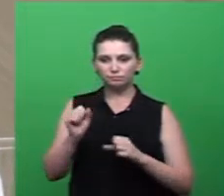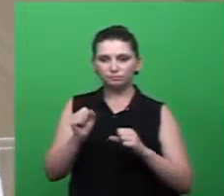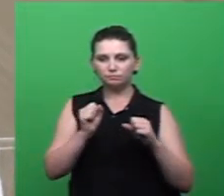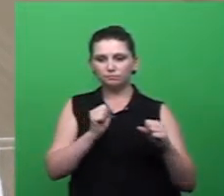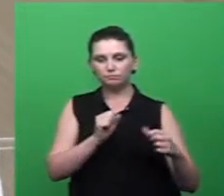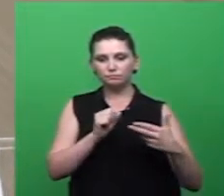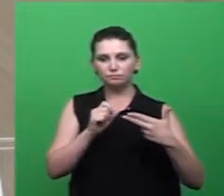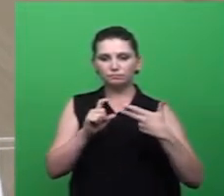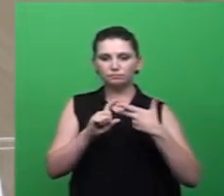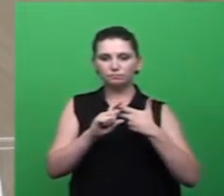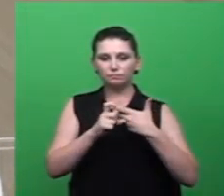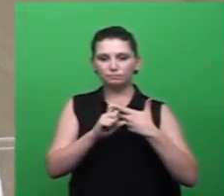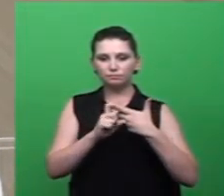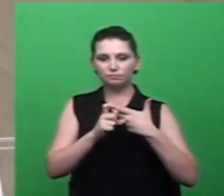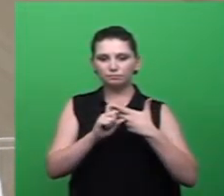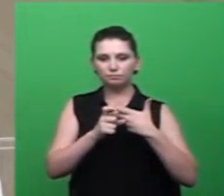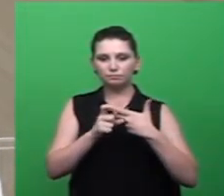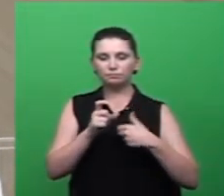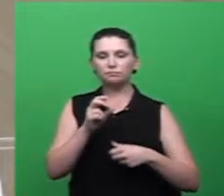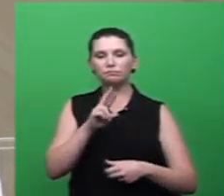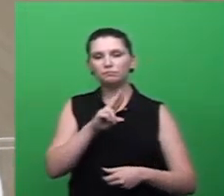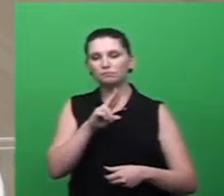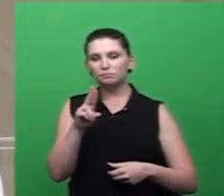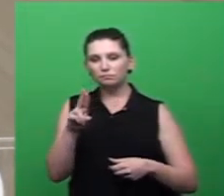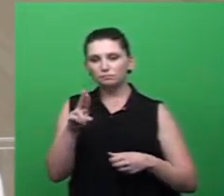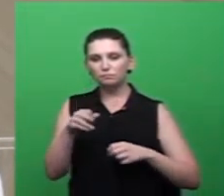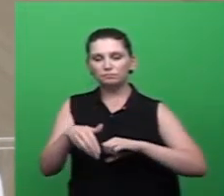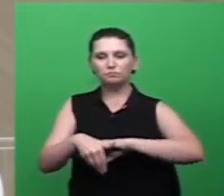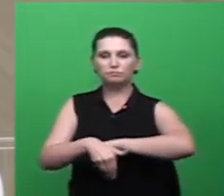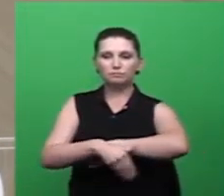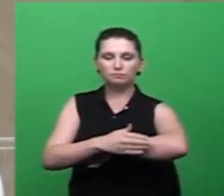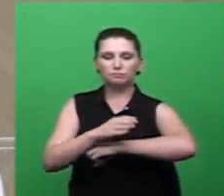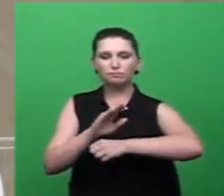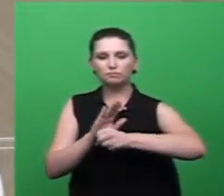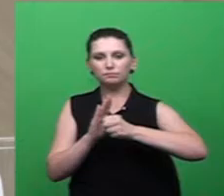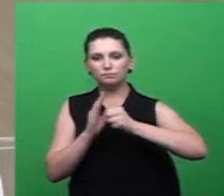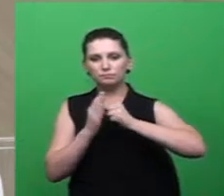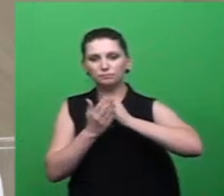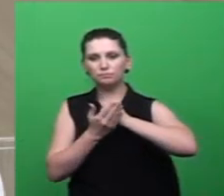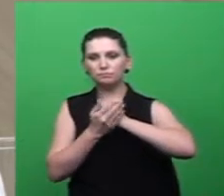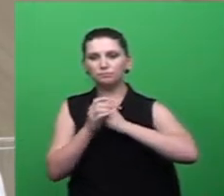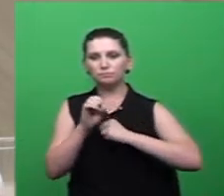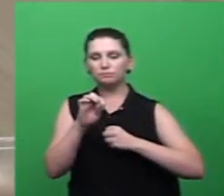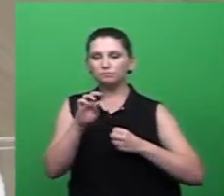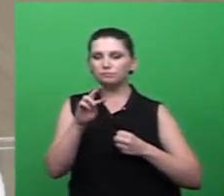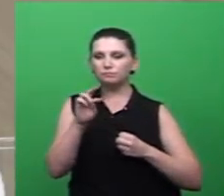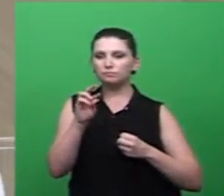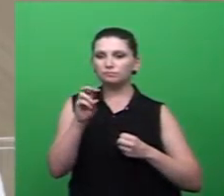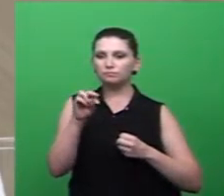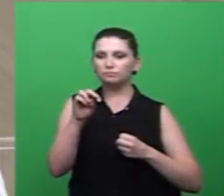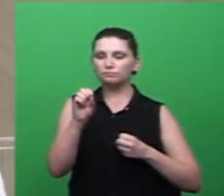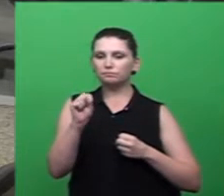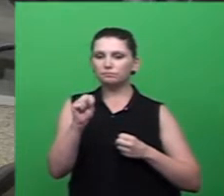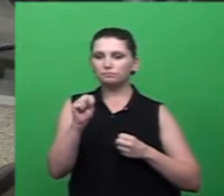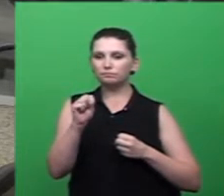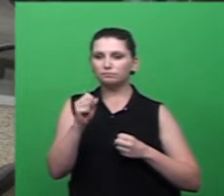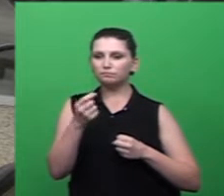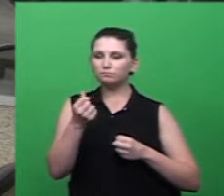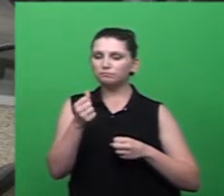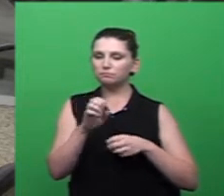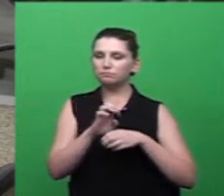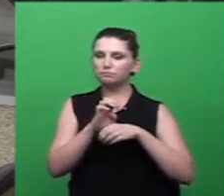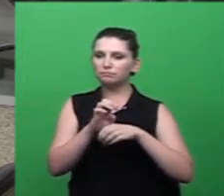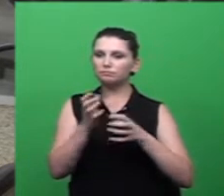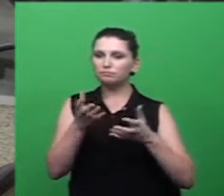acerca do nome das ruas, bairro e extensão que serão pavimentadas com os recursos do Estado. O requerimento está em